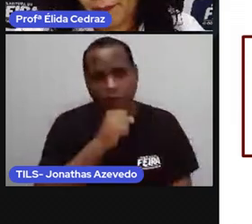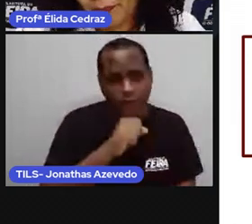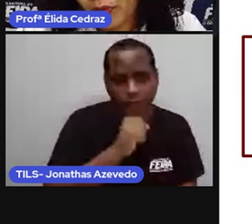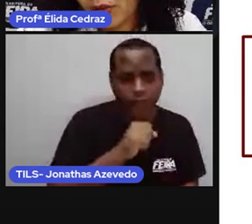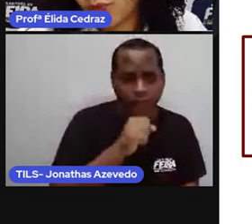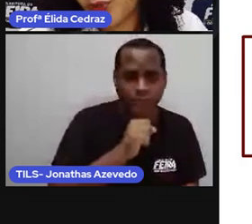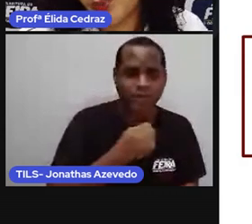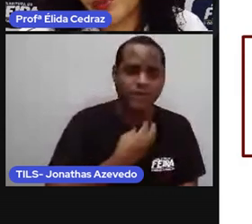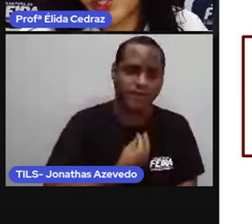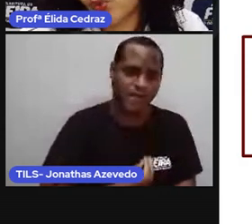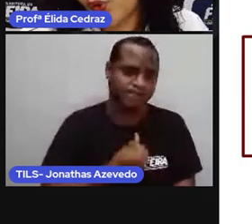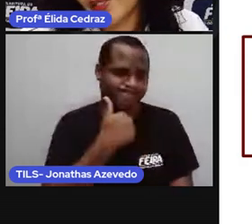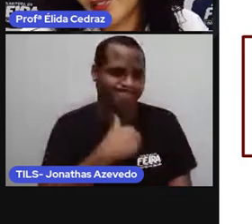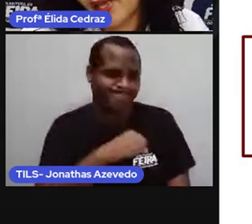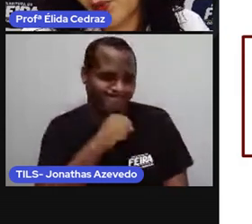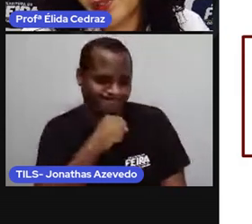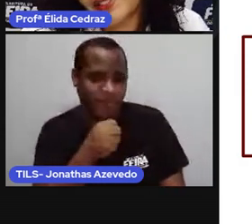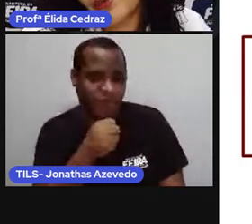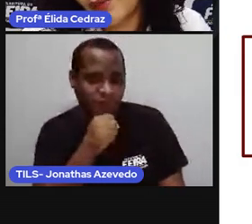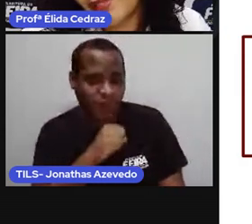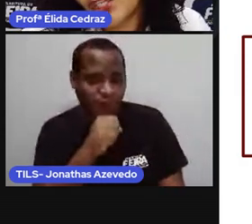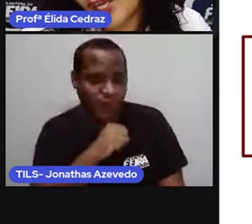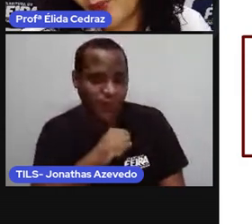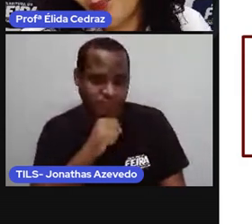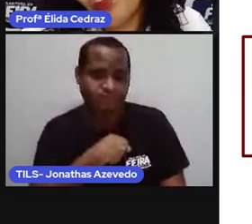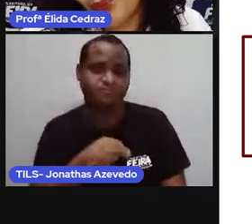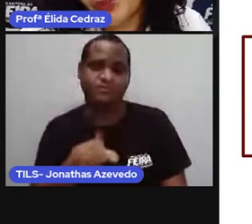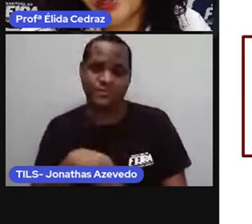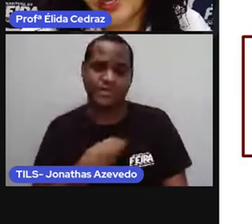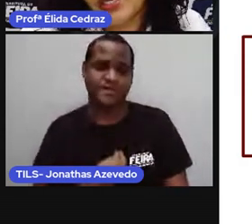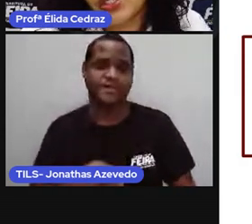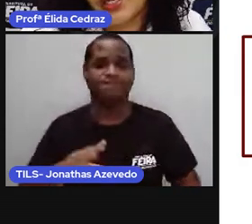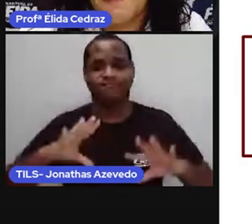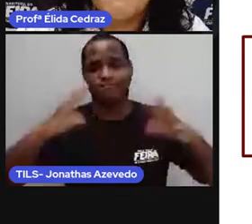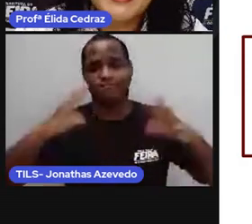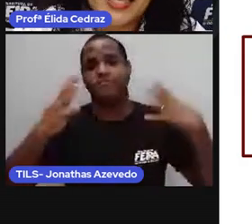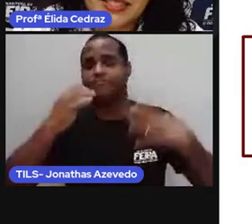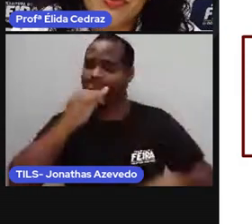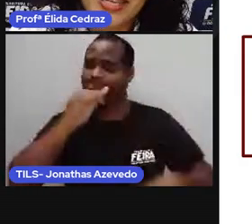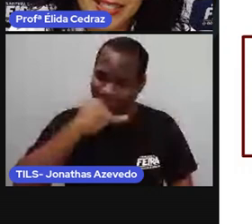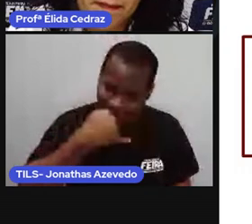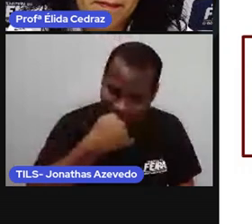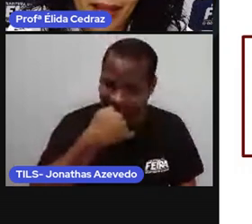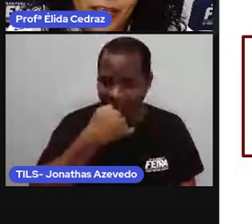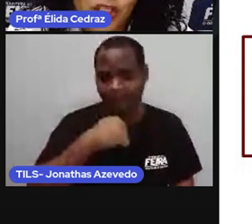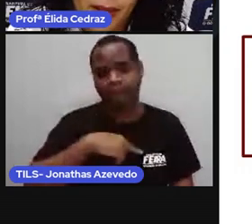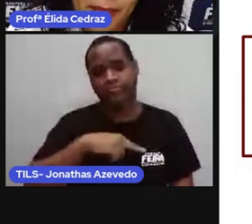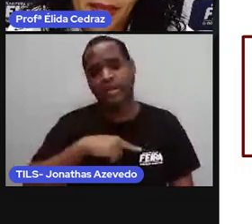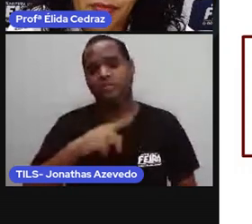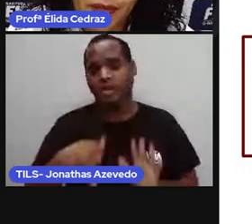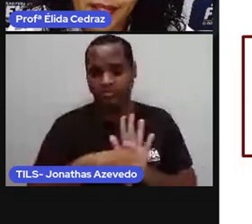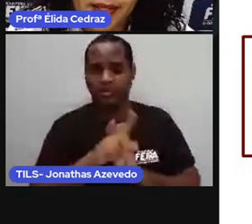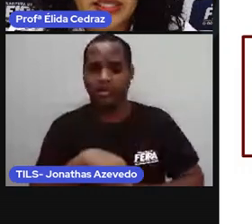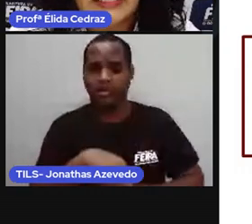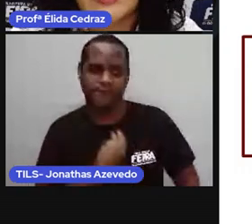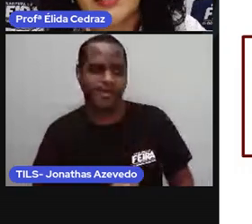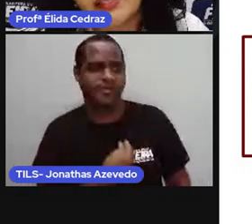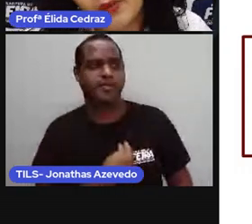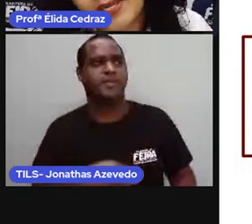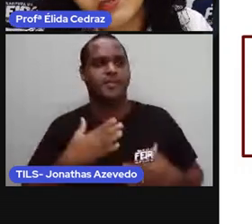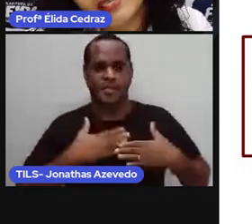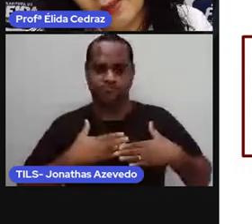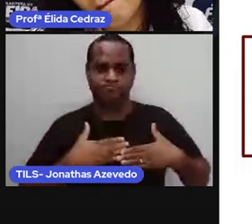minha avó foram coisas que aconteceram que me deixaram muito triste, mas elas fazem parte da minha vida